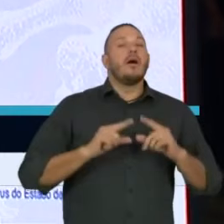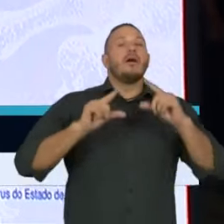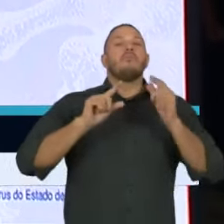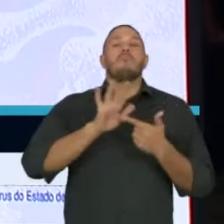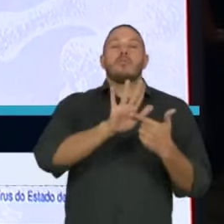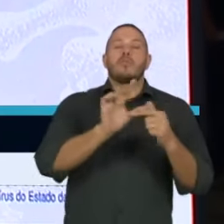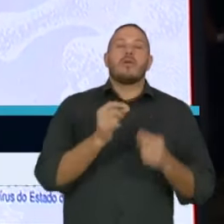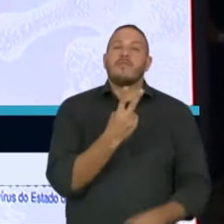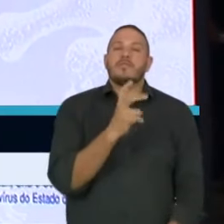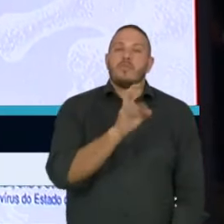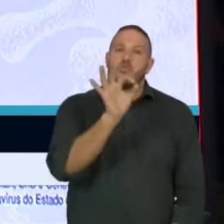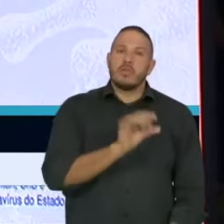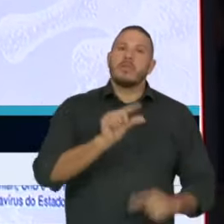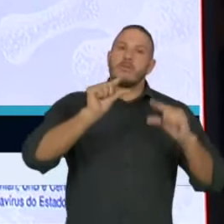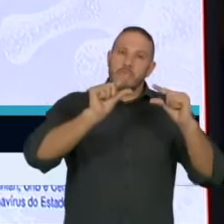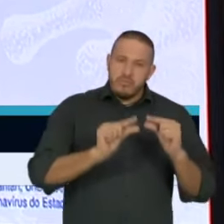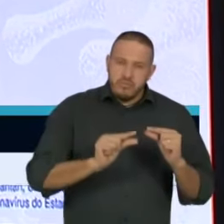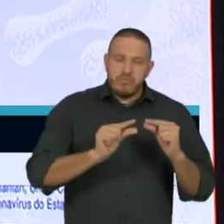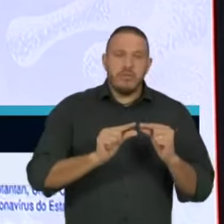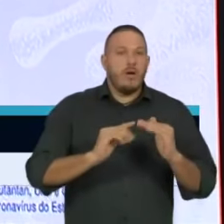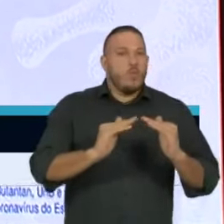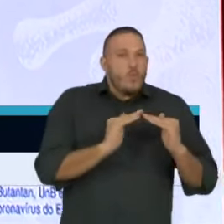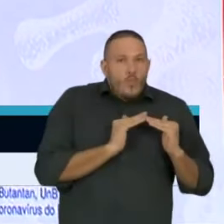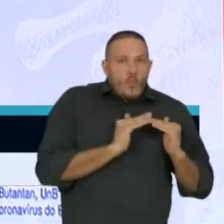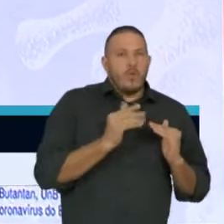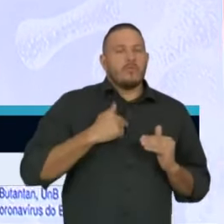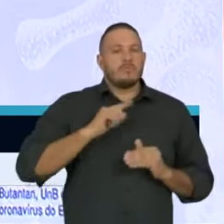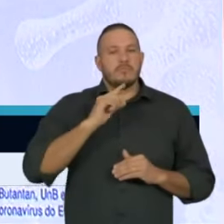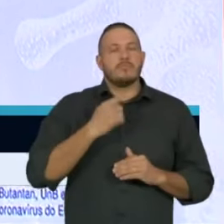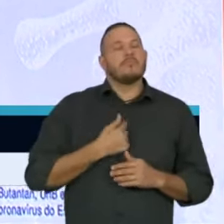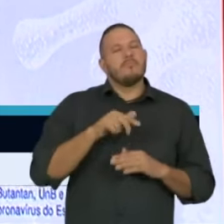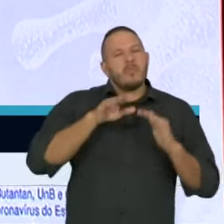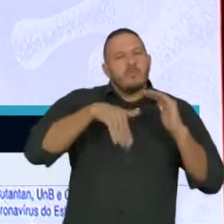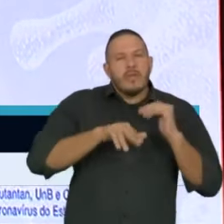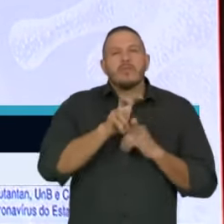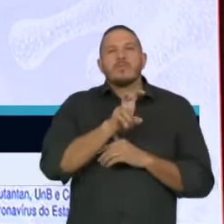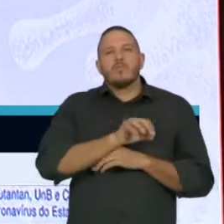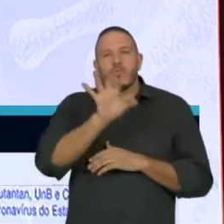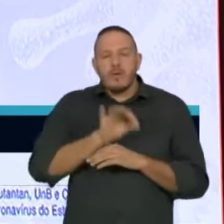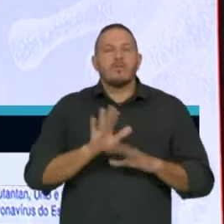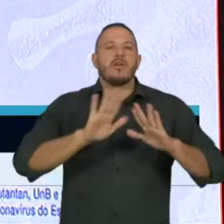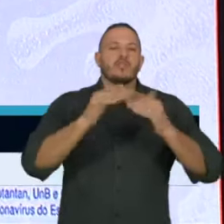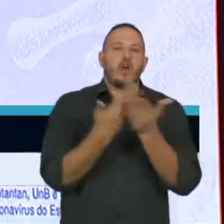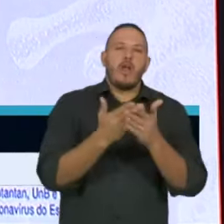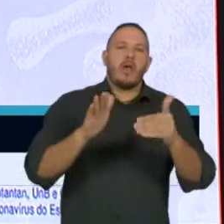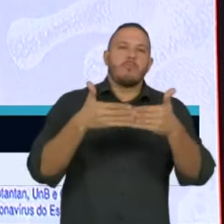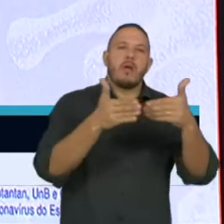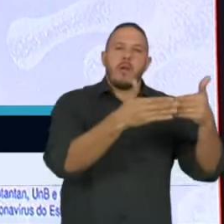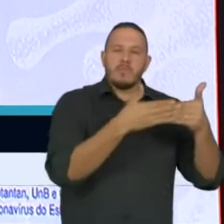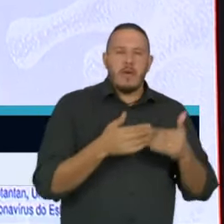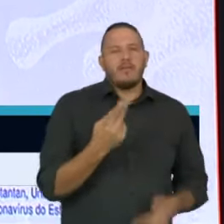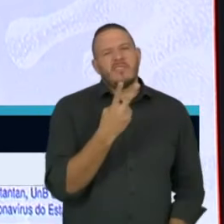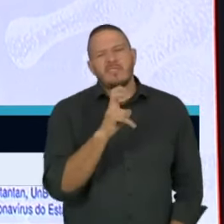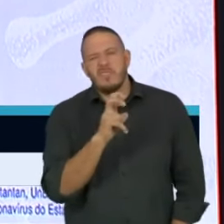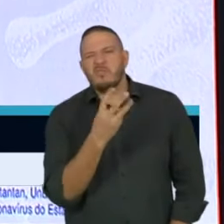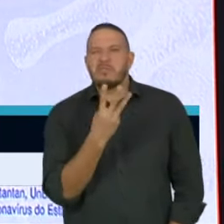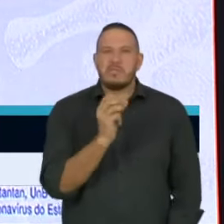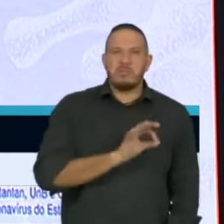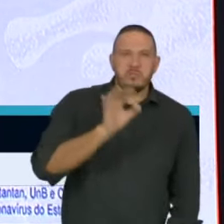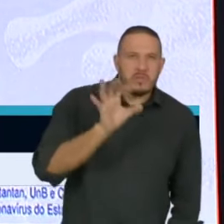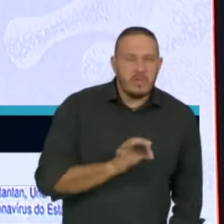taxa de contágio, auto-isolamento um pouco menos de 50%, fechamento de escola em torno de 25%, 30%,